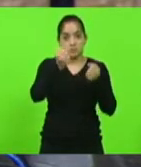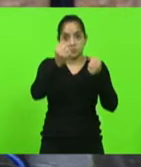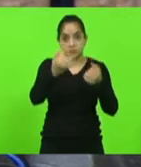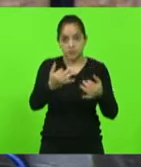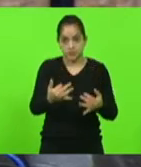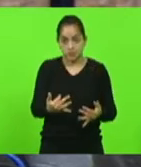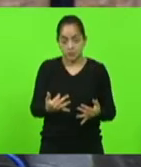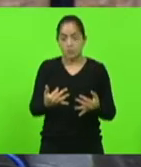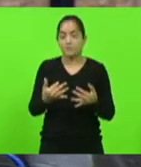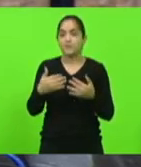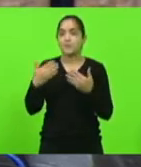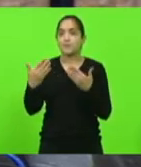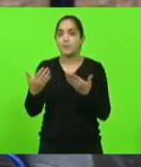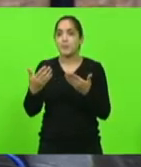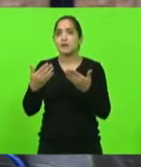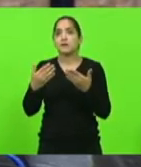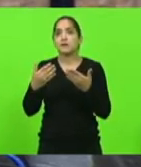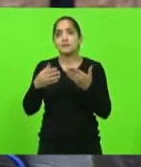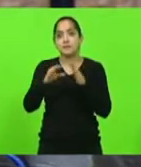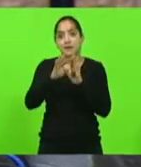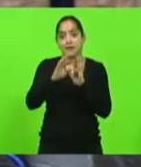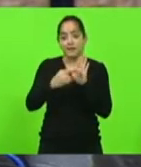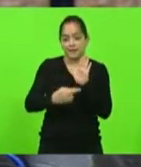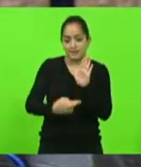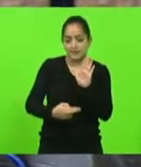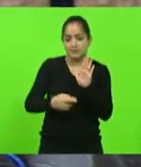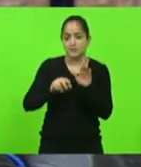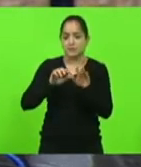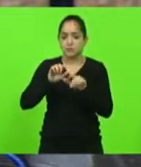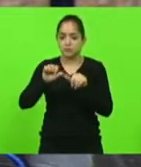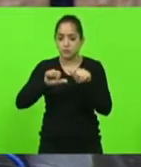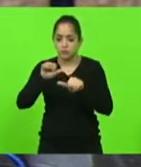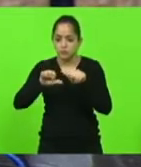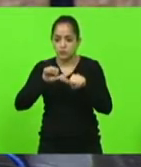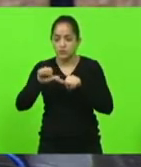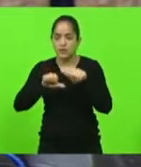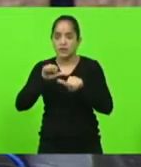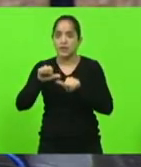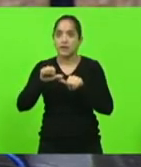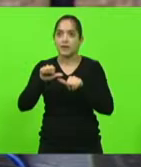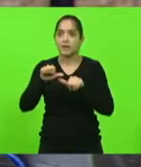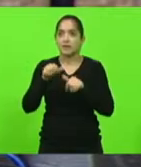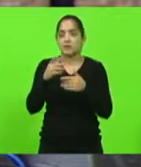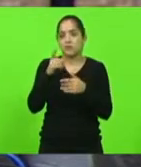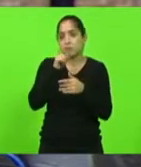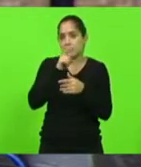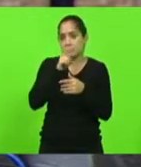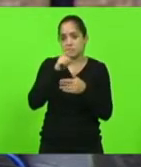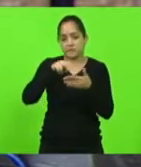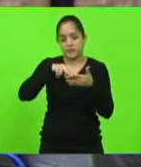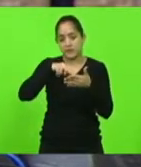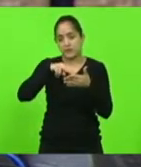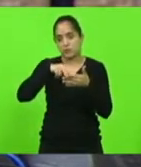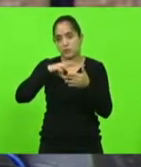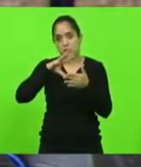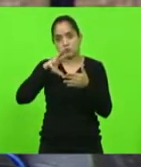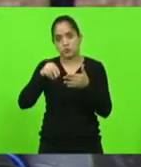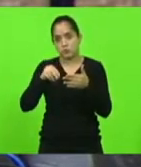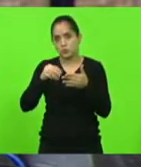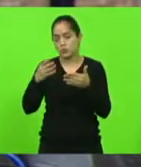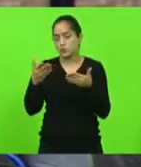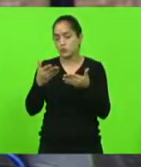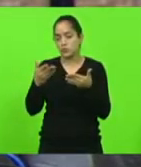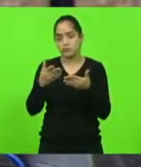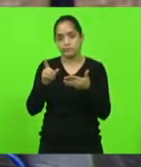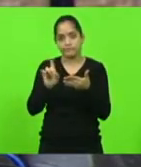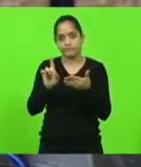redação talvez pudesse ser melhor elaborado. Eu não vou mentir aqui dizendo que li o corpo inteiro do